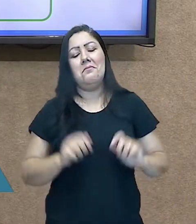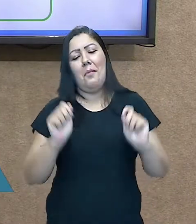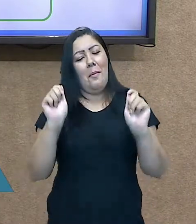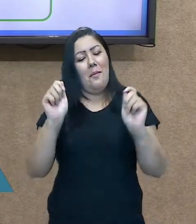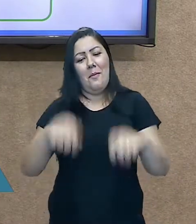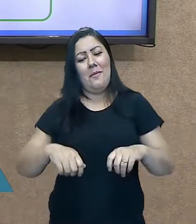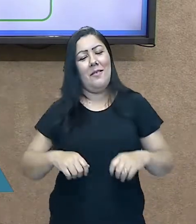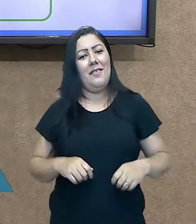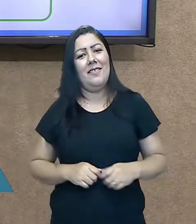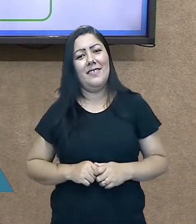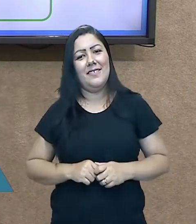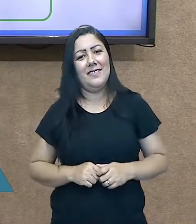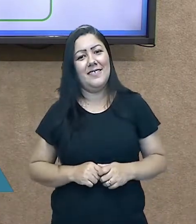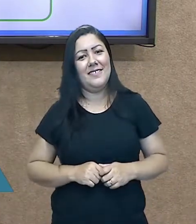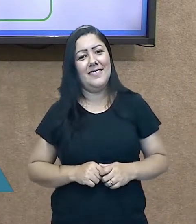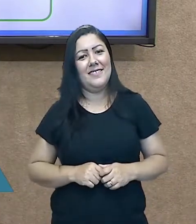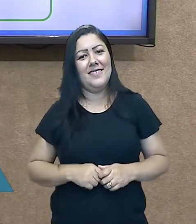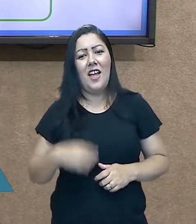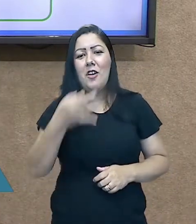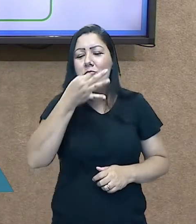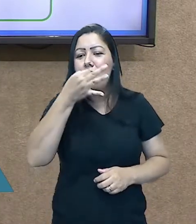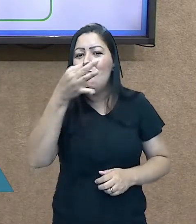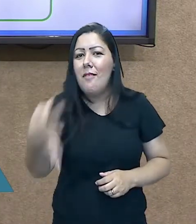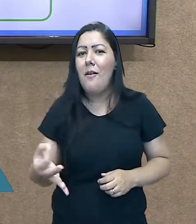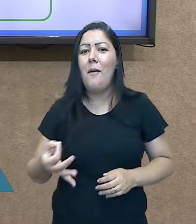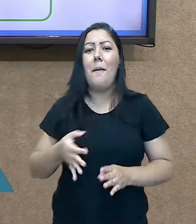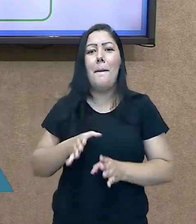dar sugestões.